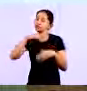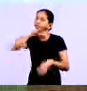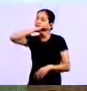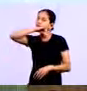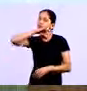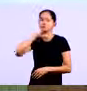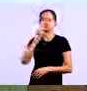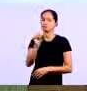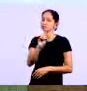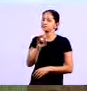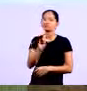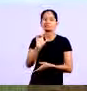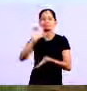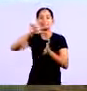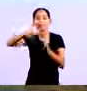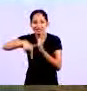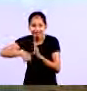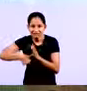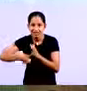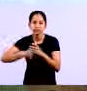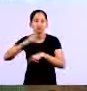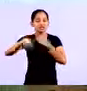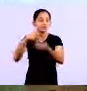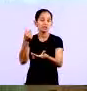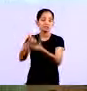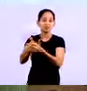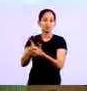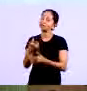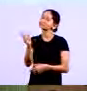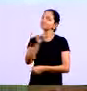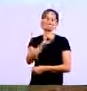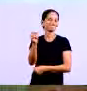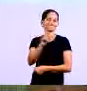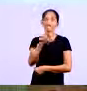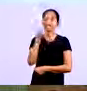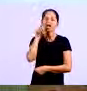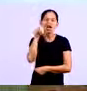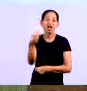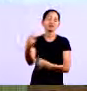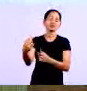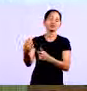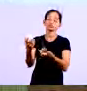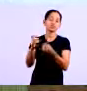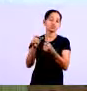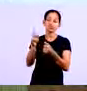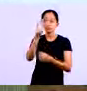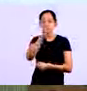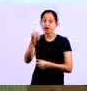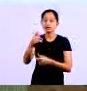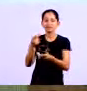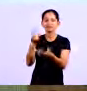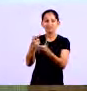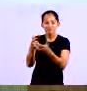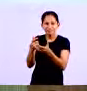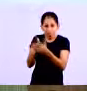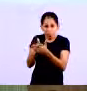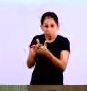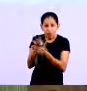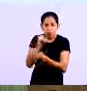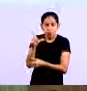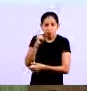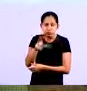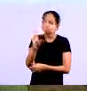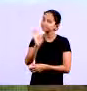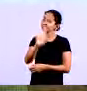empresa costuma atrasar nos pagamentos, na próxima compra, o fornecedor pode até vender para ela, mas ele vai cobrar um pouco mais caro, porque ele já